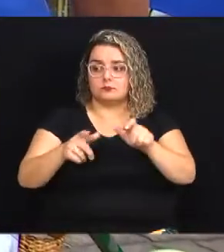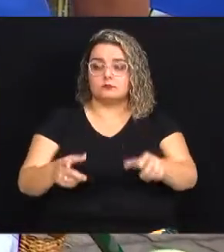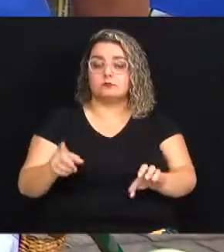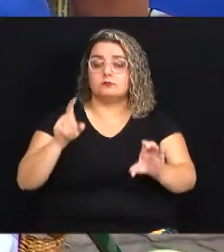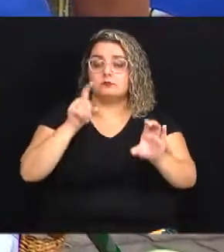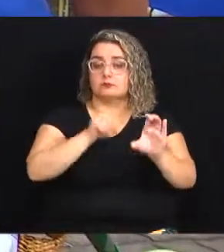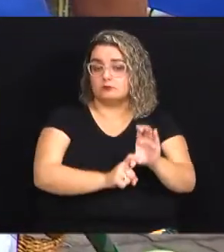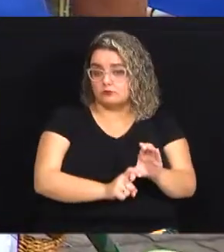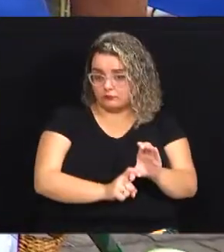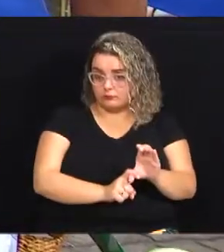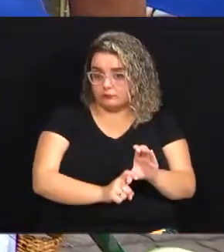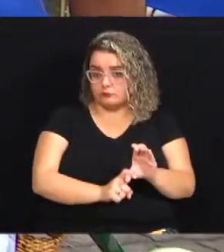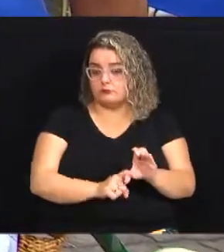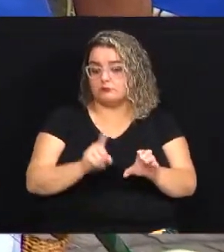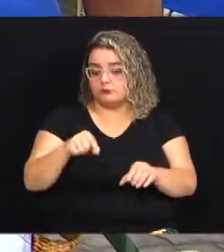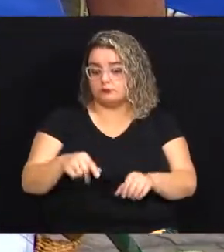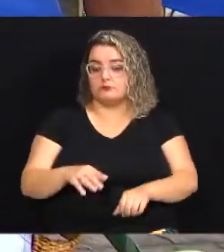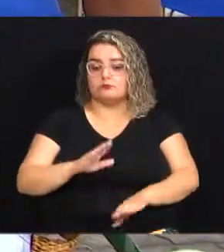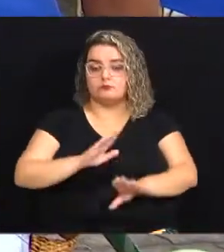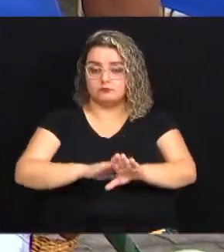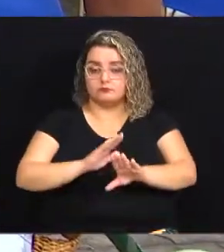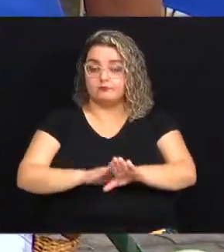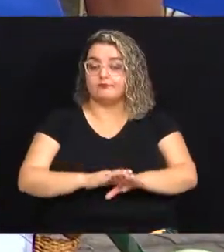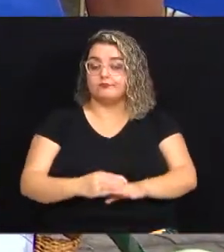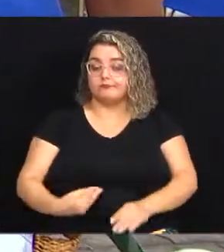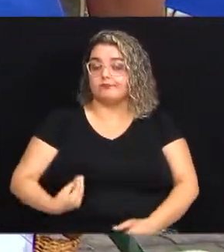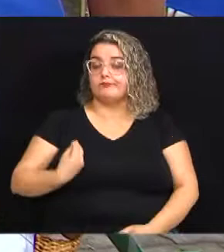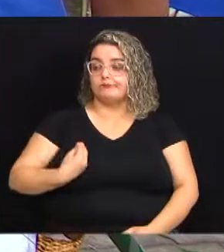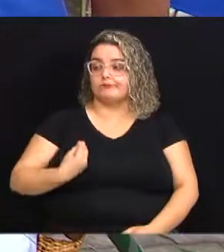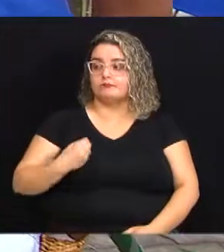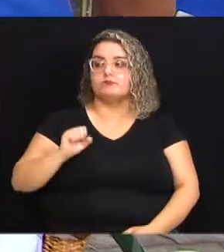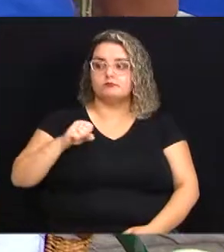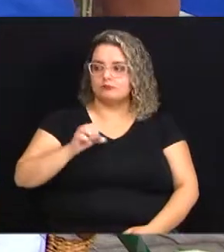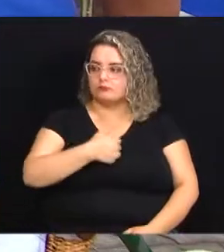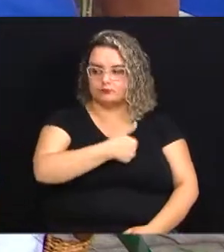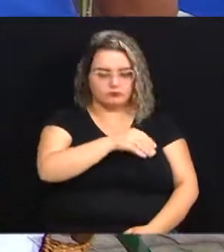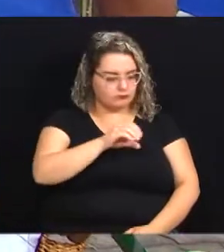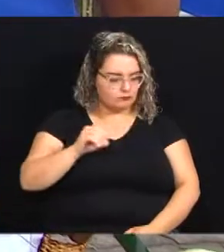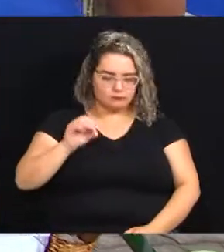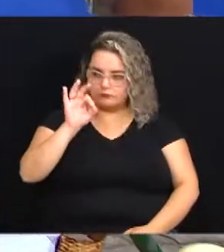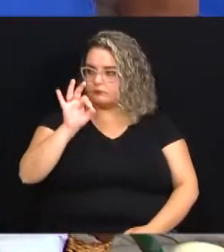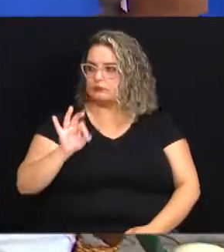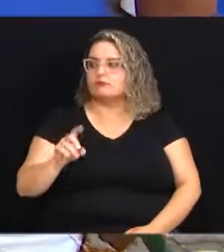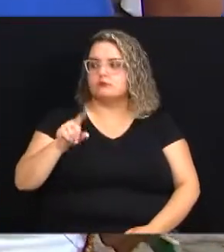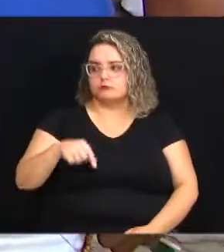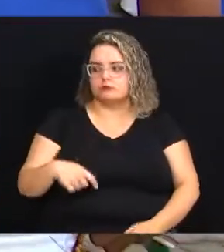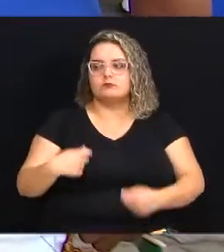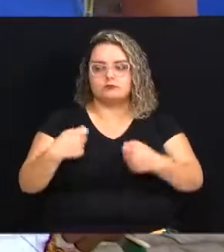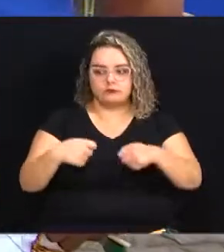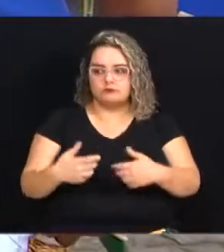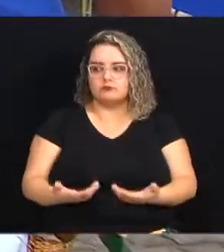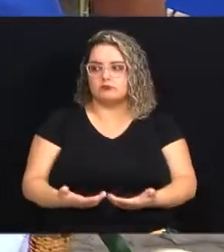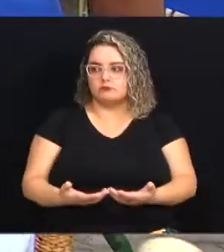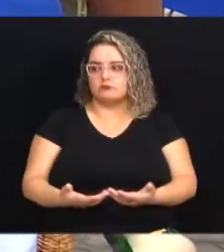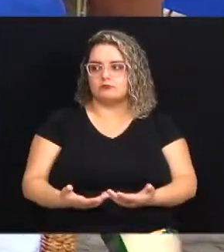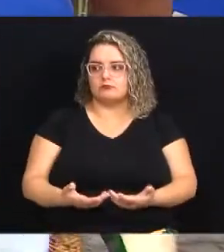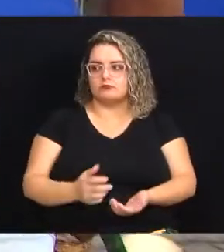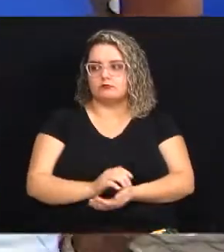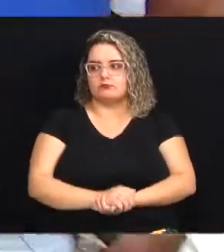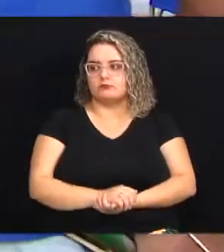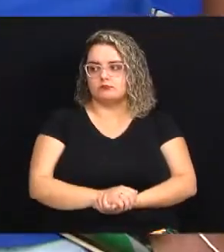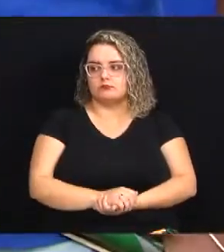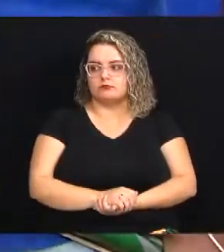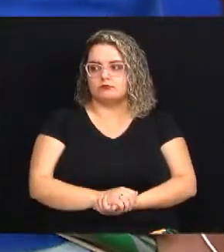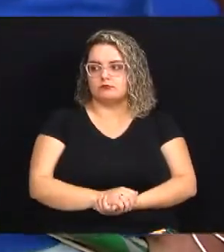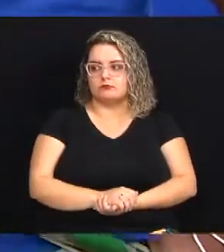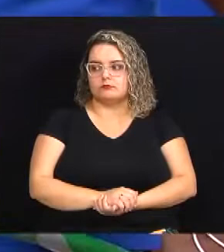depende dessa atividade pra sobreviver sim 100% 100% que está aqui depende e uma que